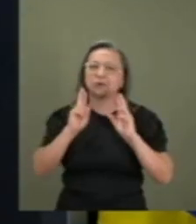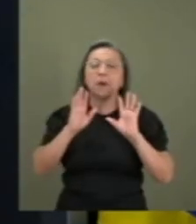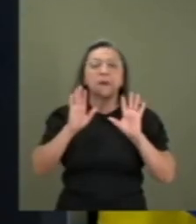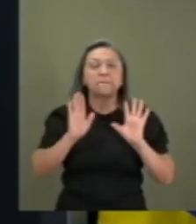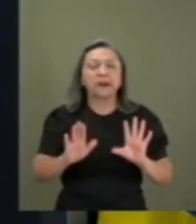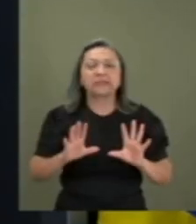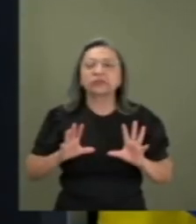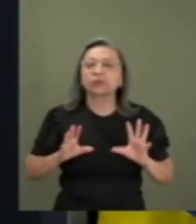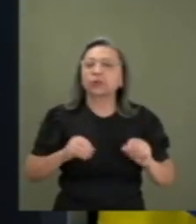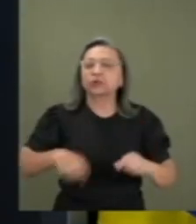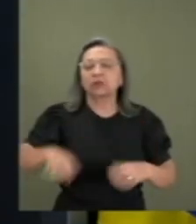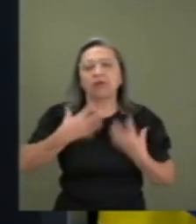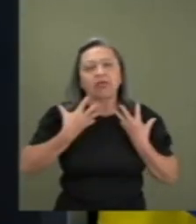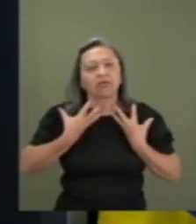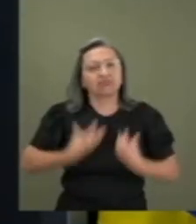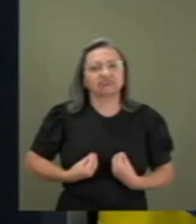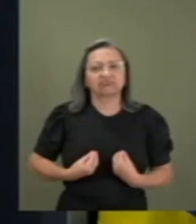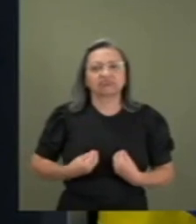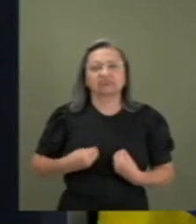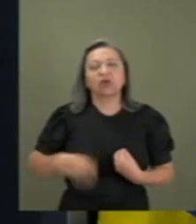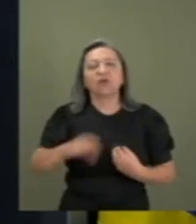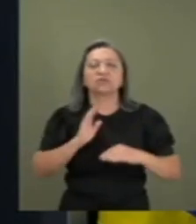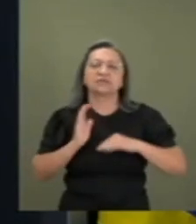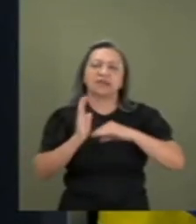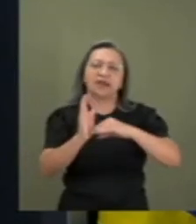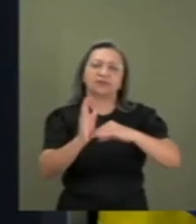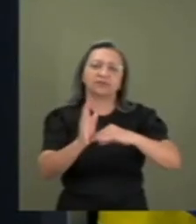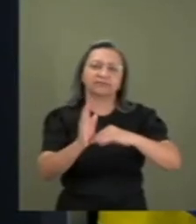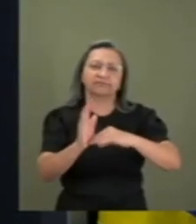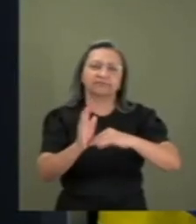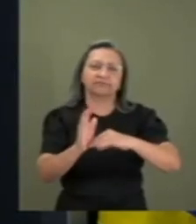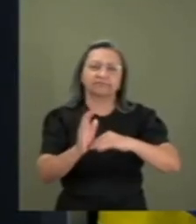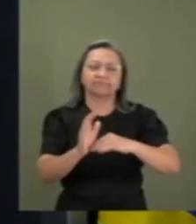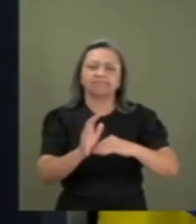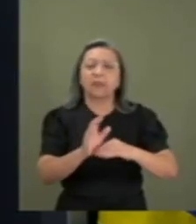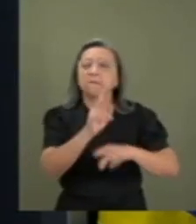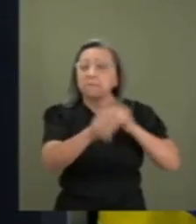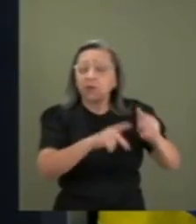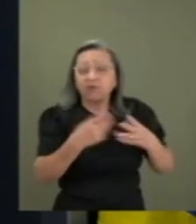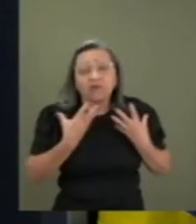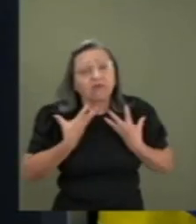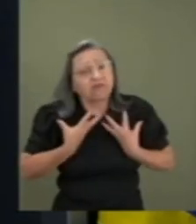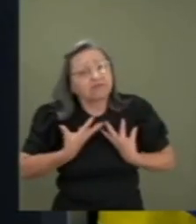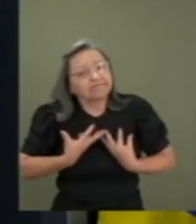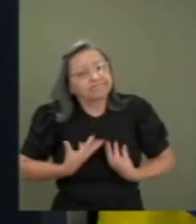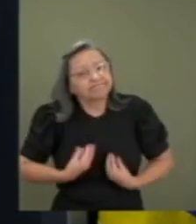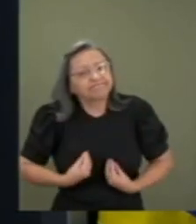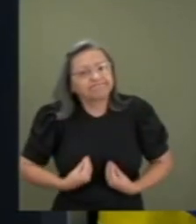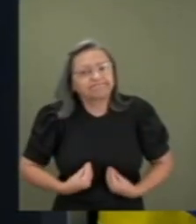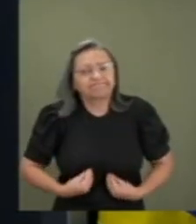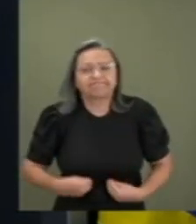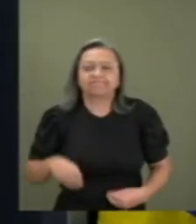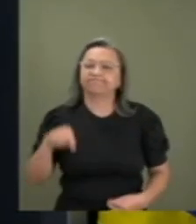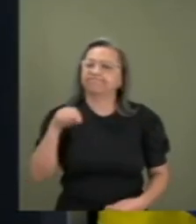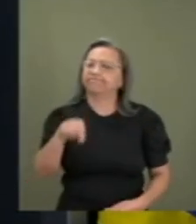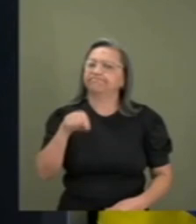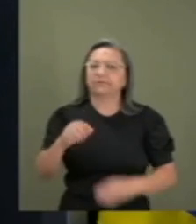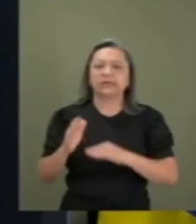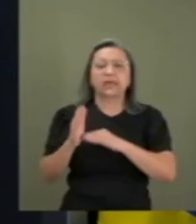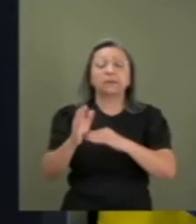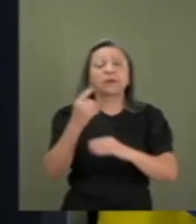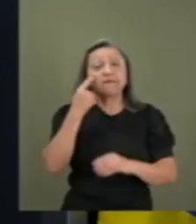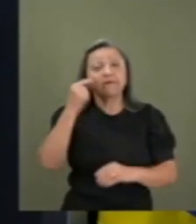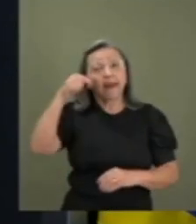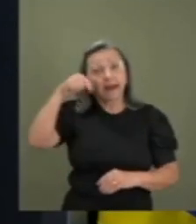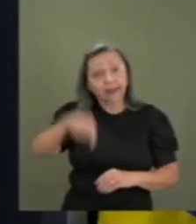decepcionado com o Senado Federal da República, decepcionado, porque vê que aqui